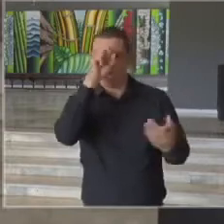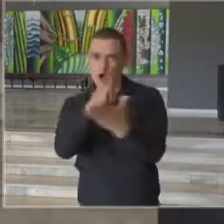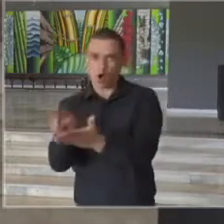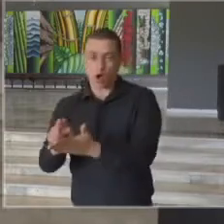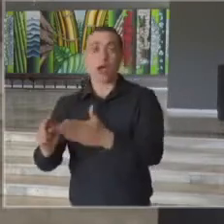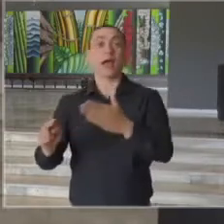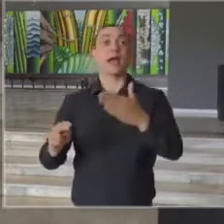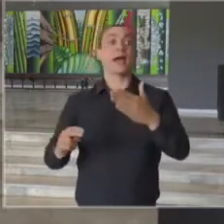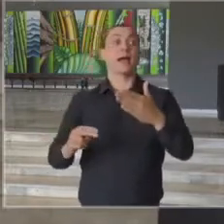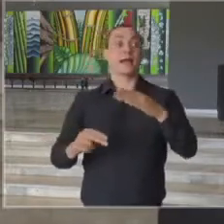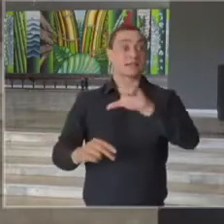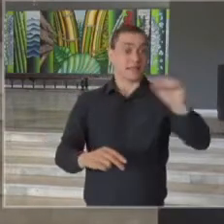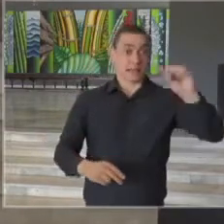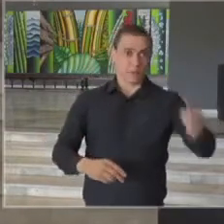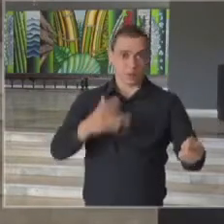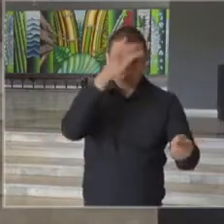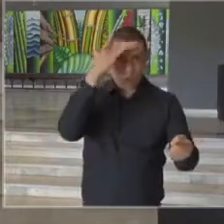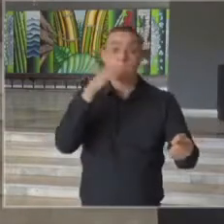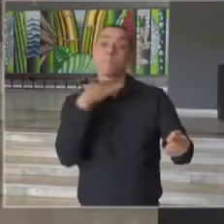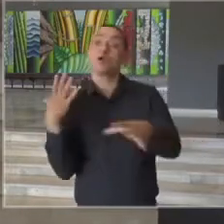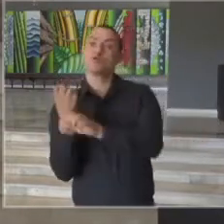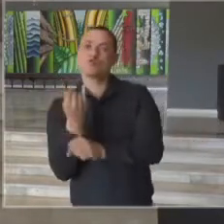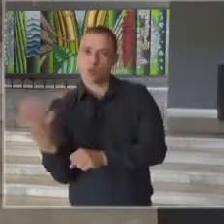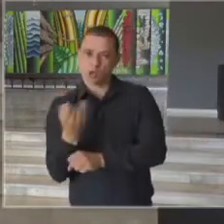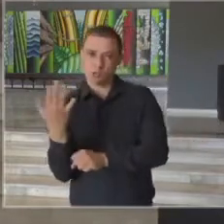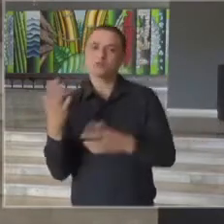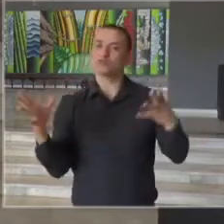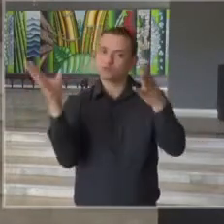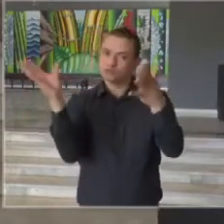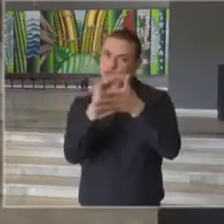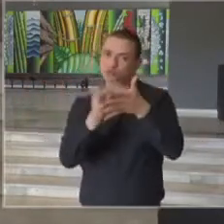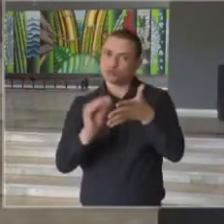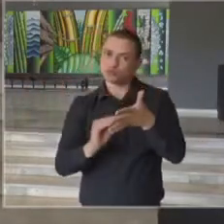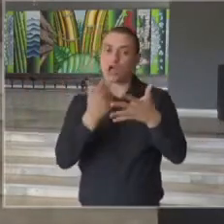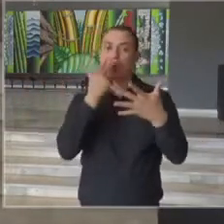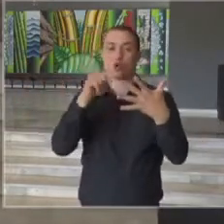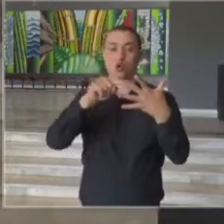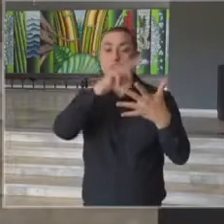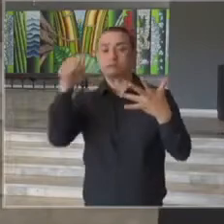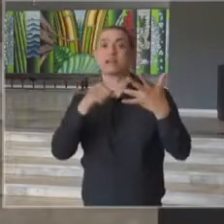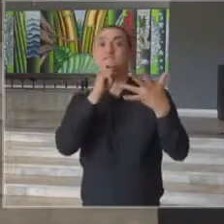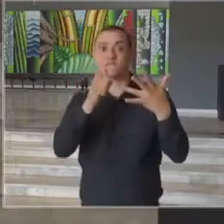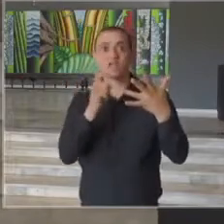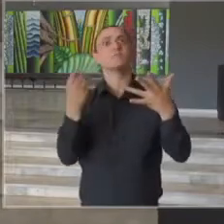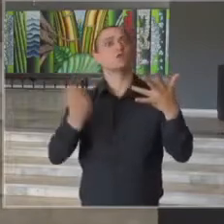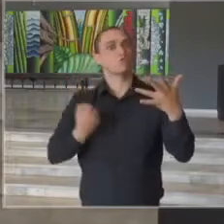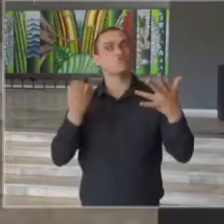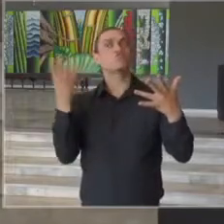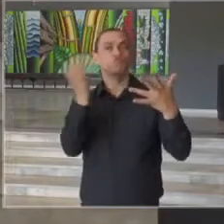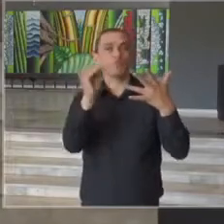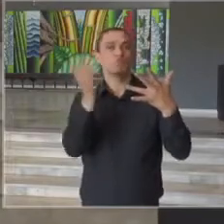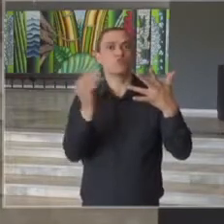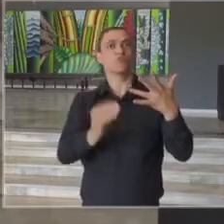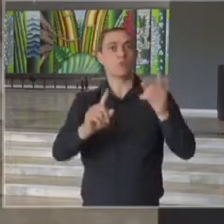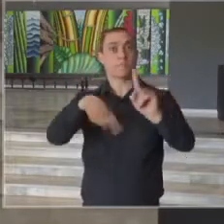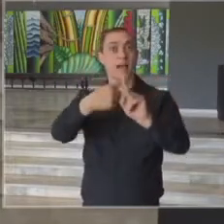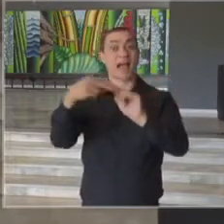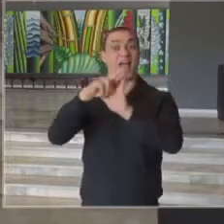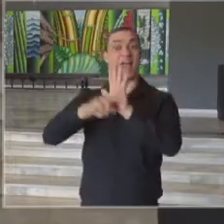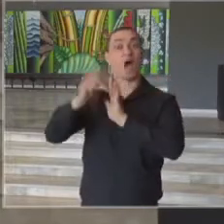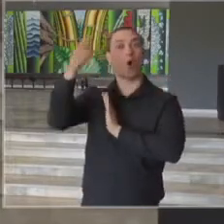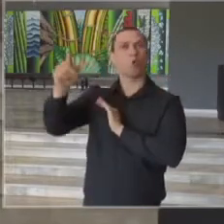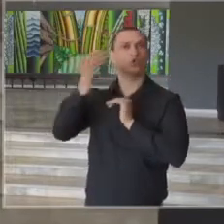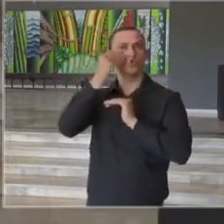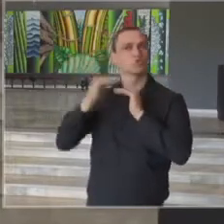óbitos a cada 100 mil habitantes, precisam ser adicionados nessa transição para a fase verde. E também algumas regras adicionais de